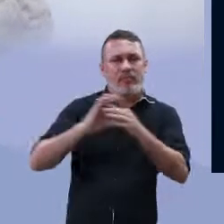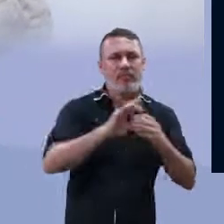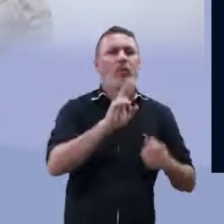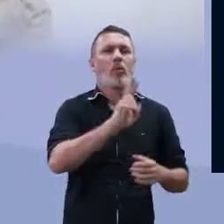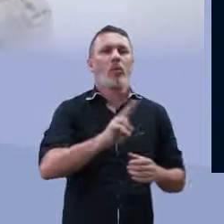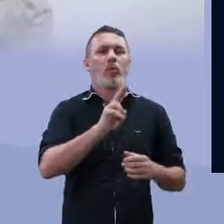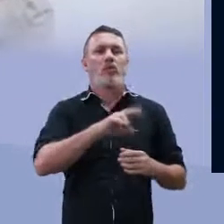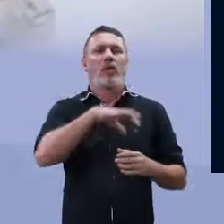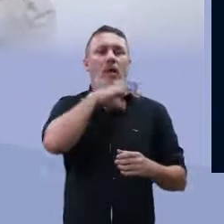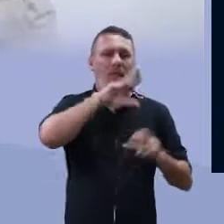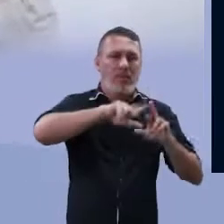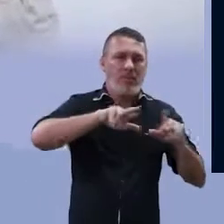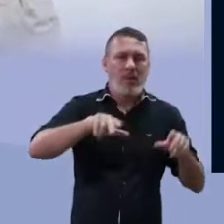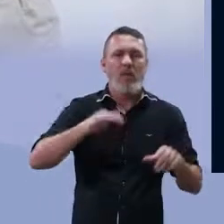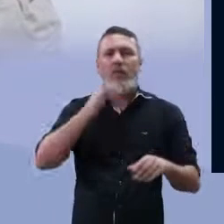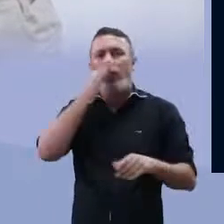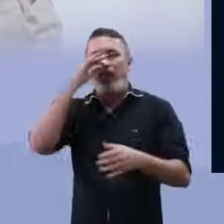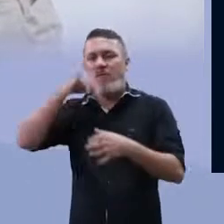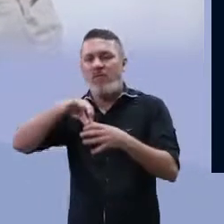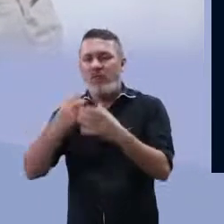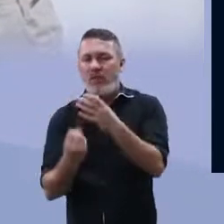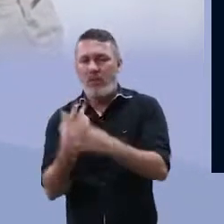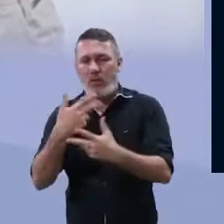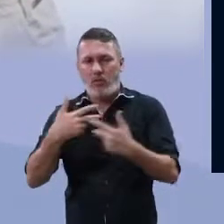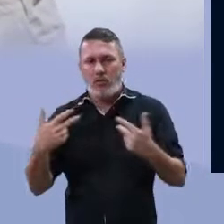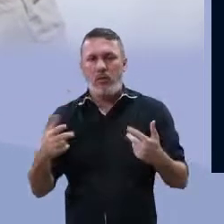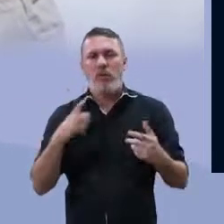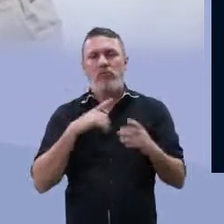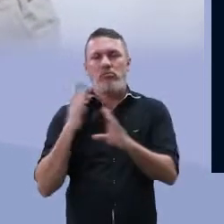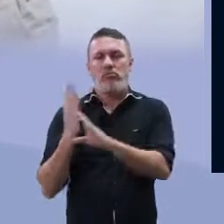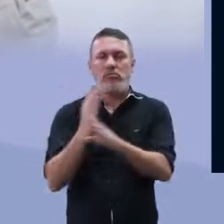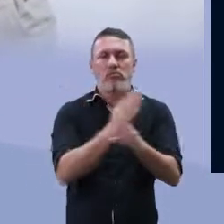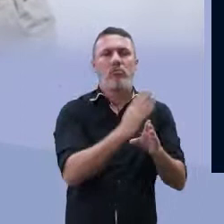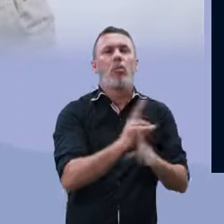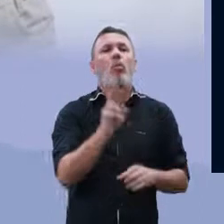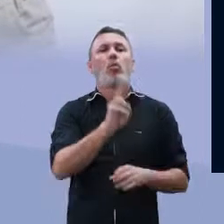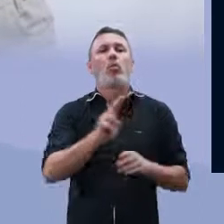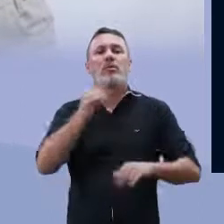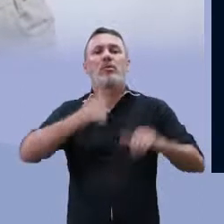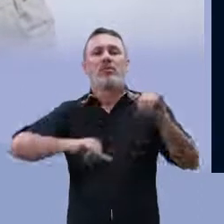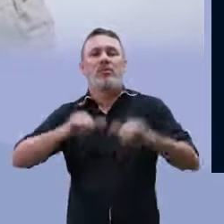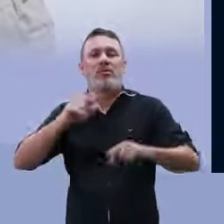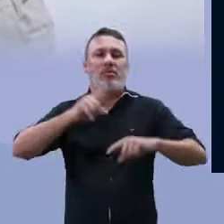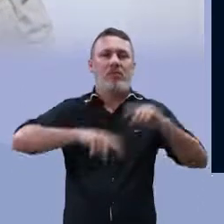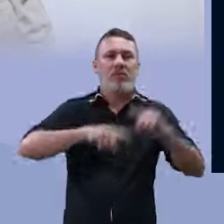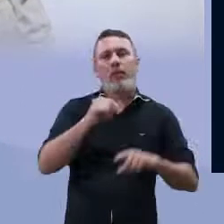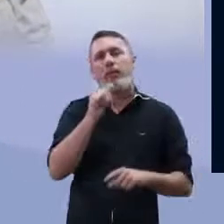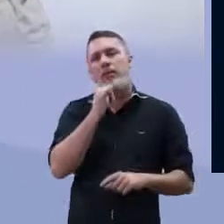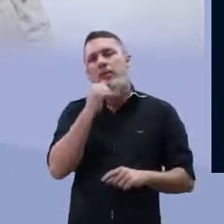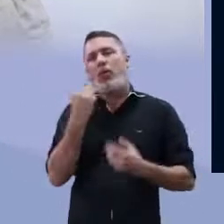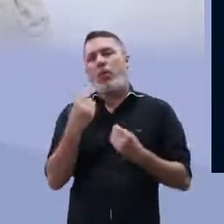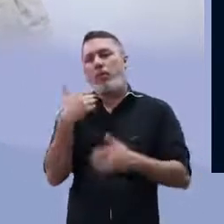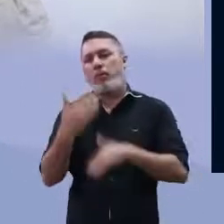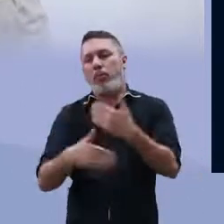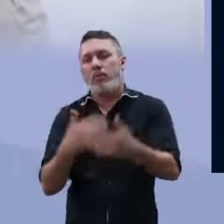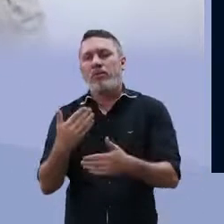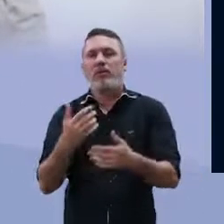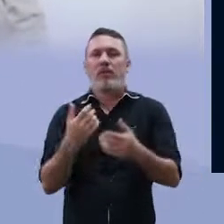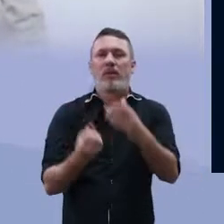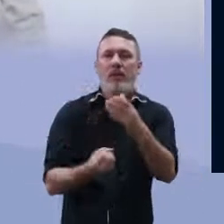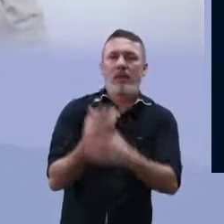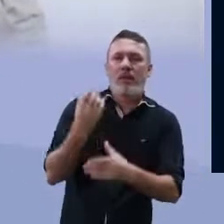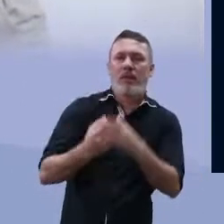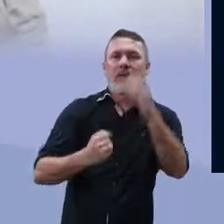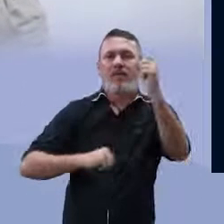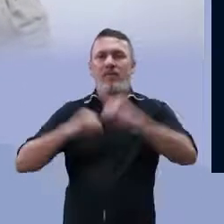tem sido utilizada na produção animal, vegetal e microbiana para obtenção de substâncias usadas, por exemplo,